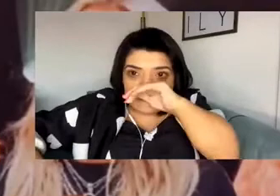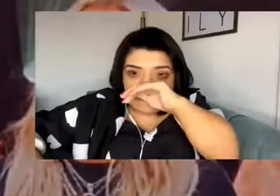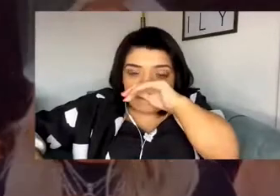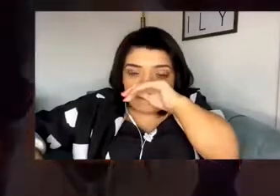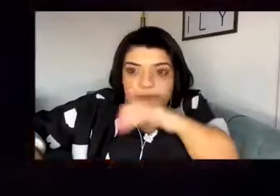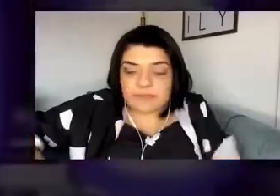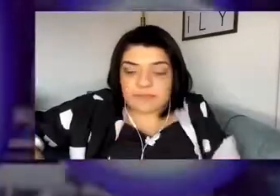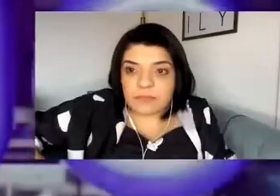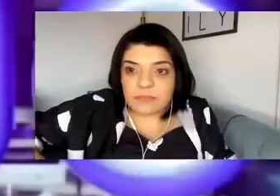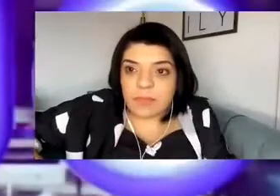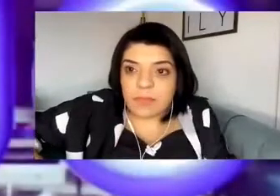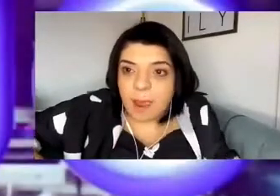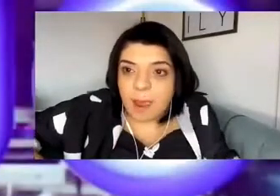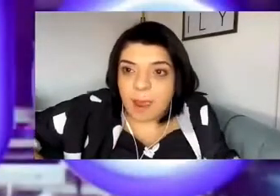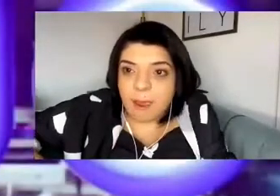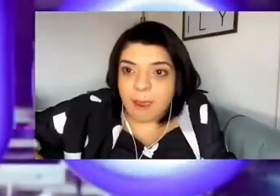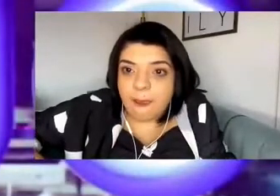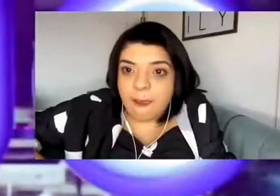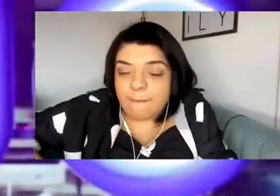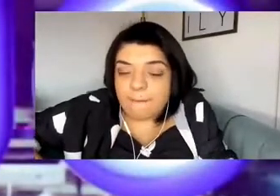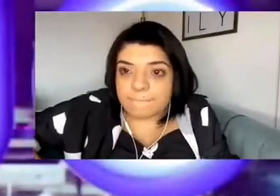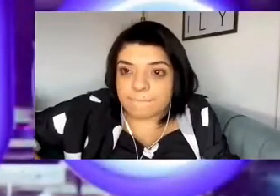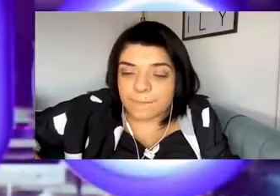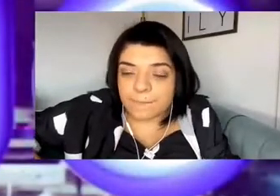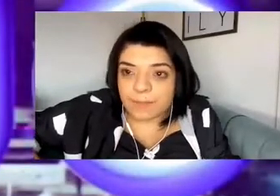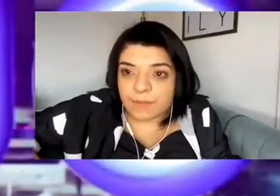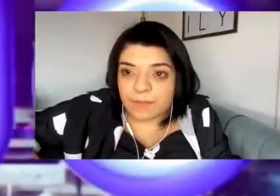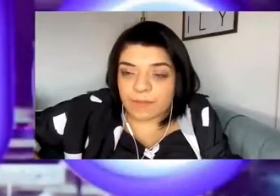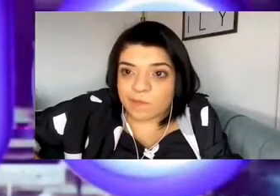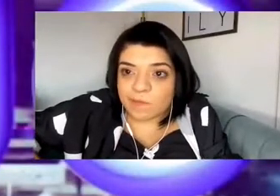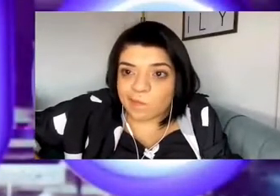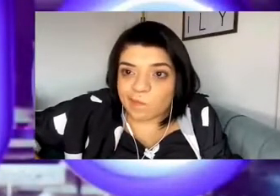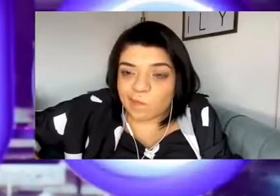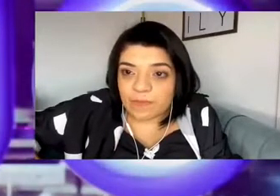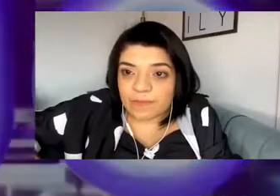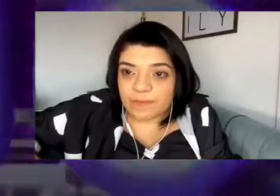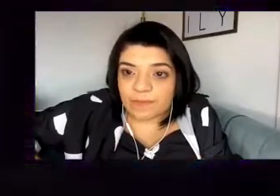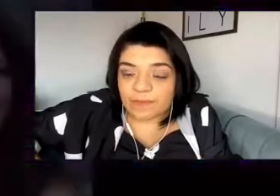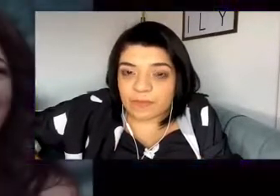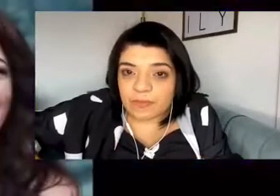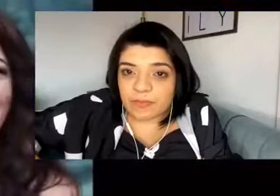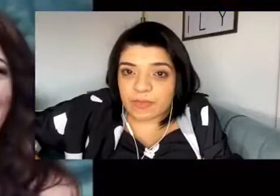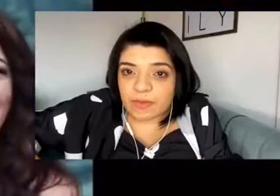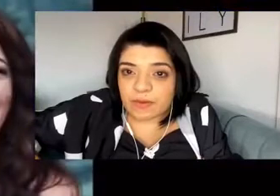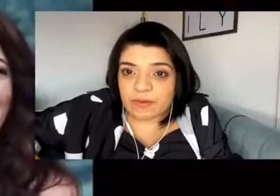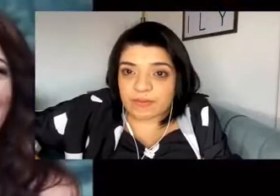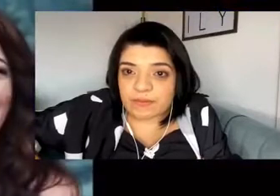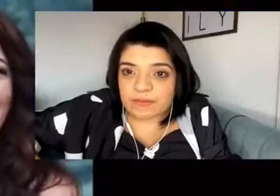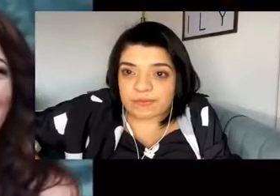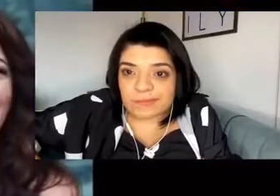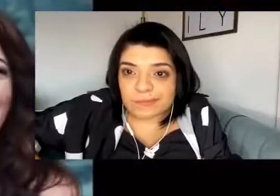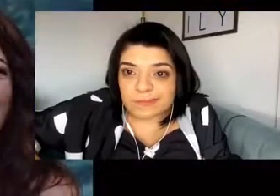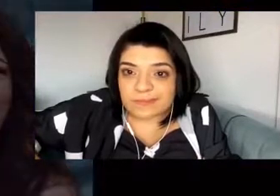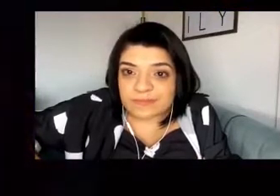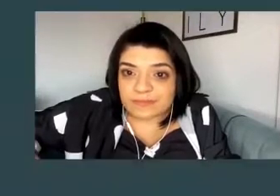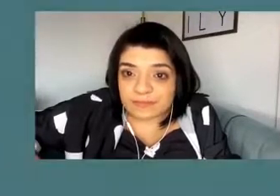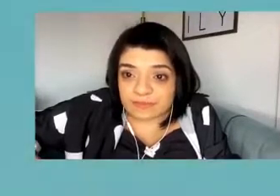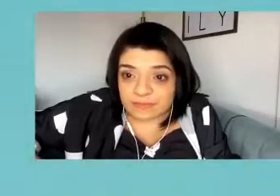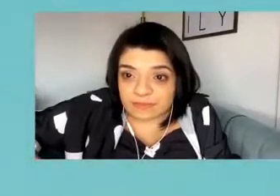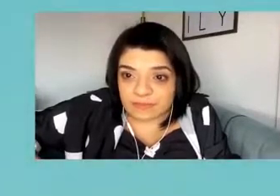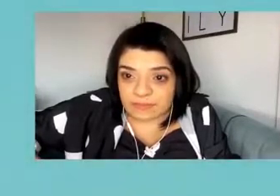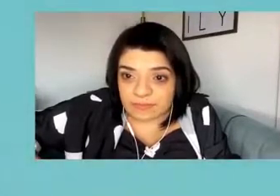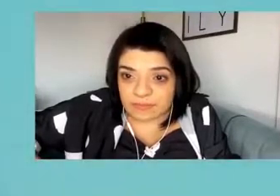que ela tá conseguindo realizar o sonho. Que é levar a alegria e a representatividade a todos que gostam dela.